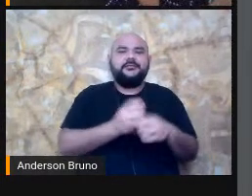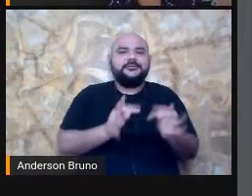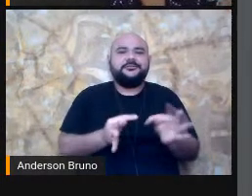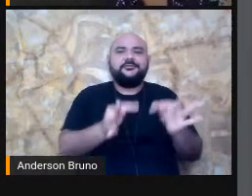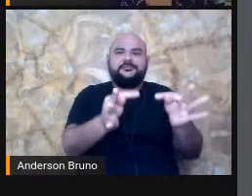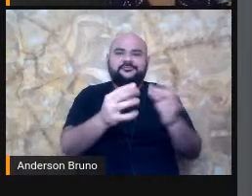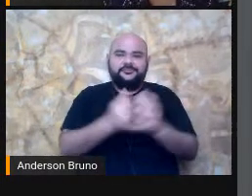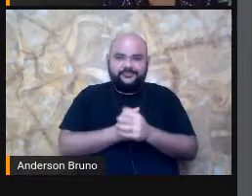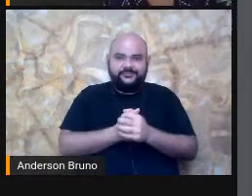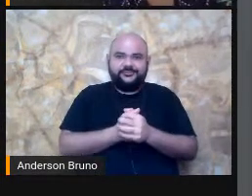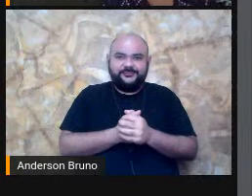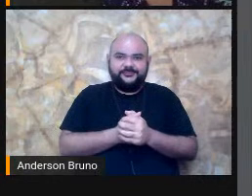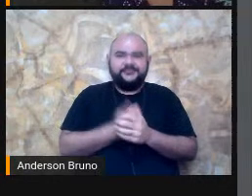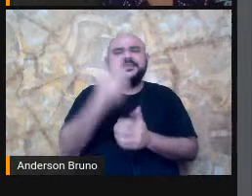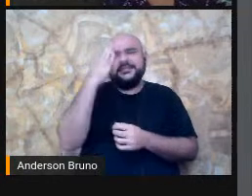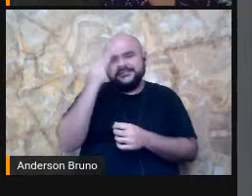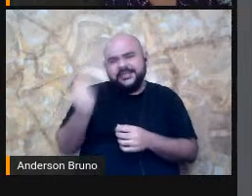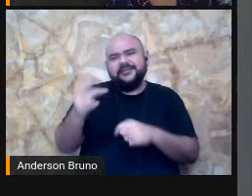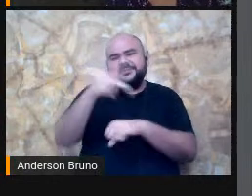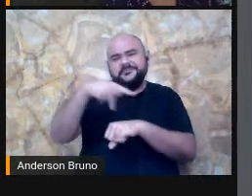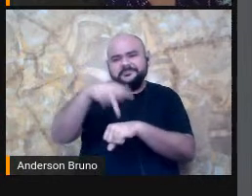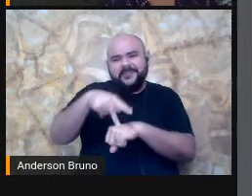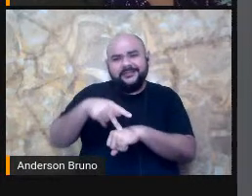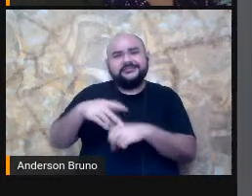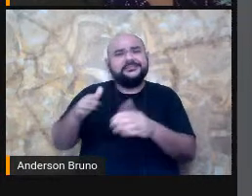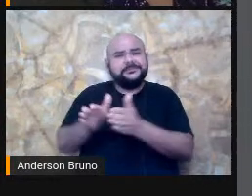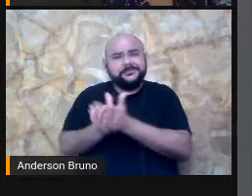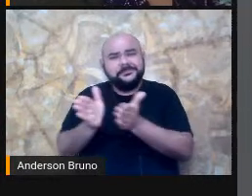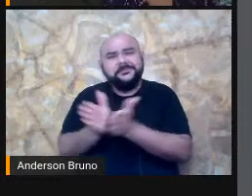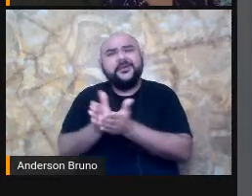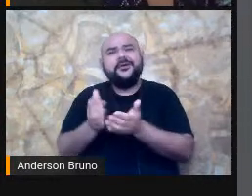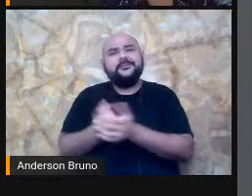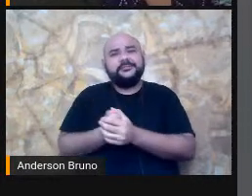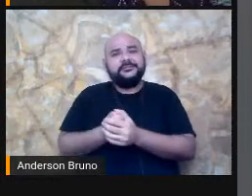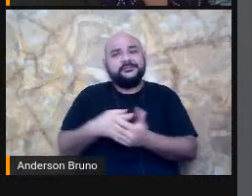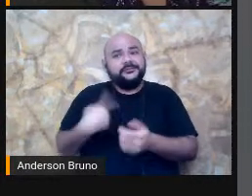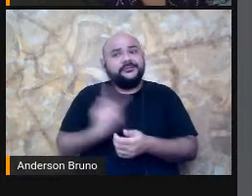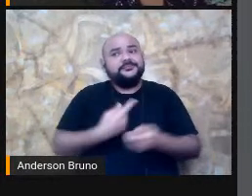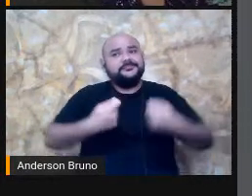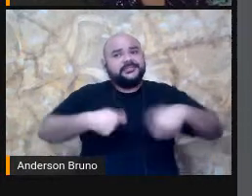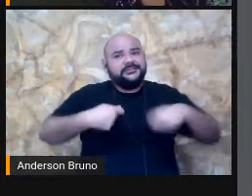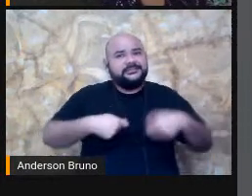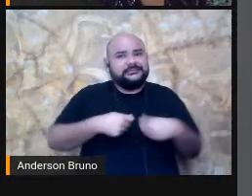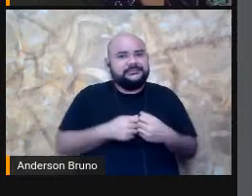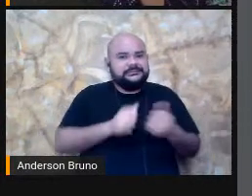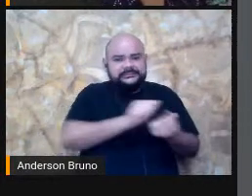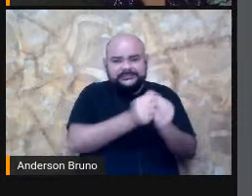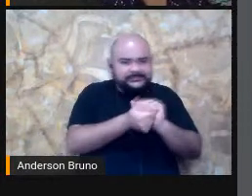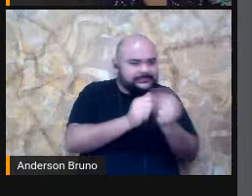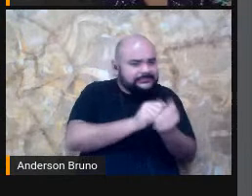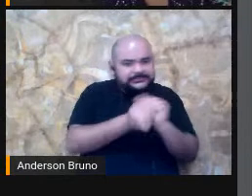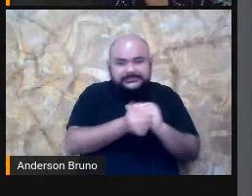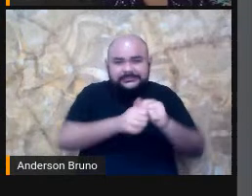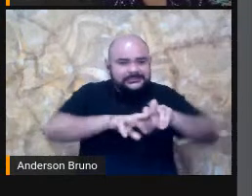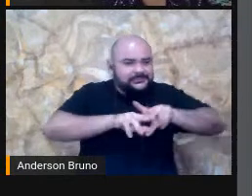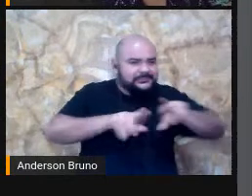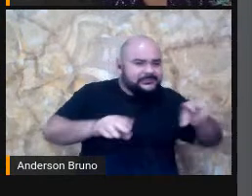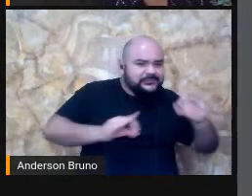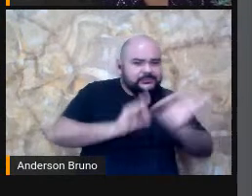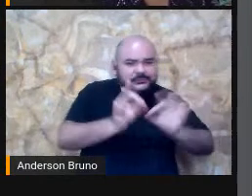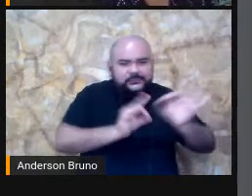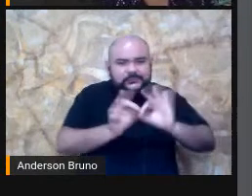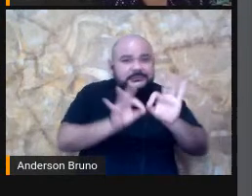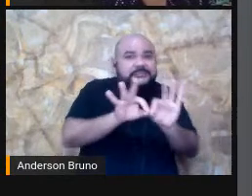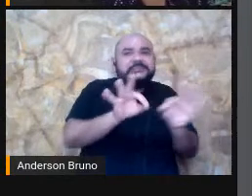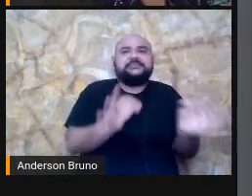baixa renda A gente A Precisa Mesmo Fazer Solução Customizada Né? Mas A